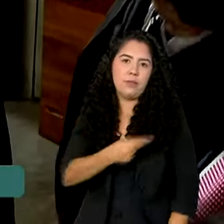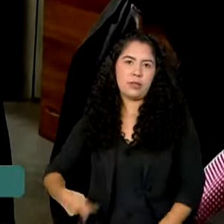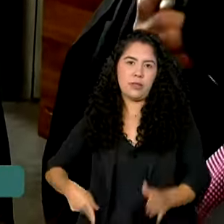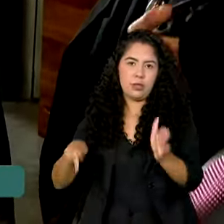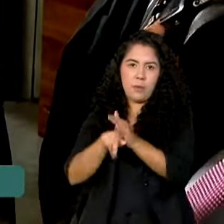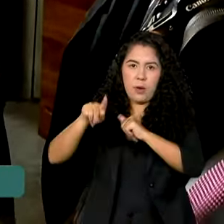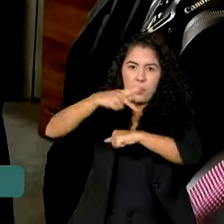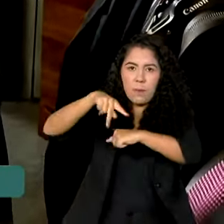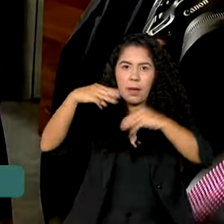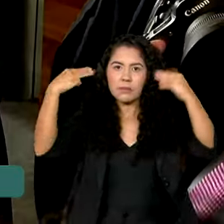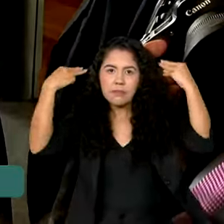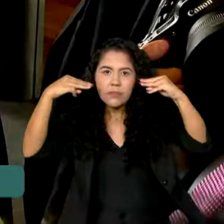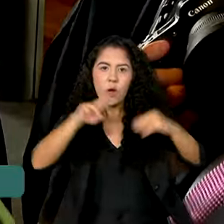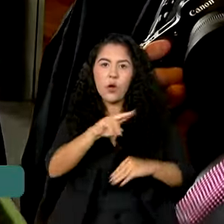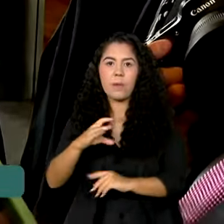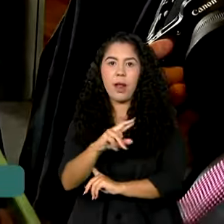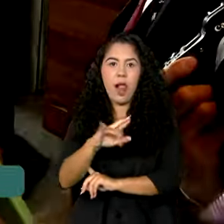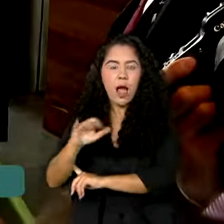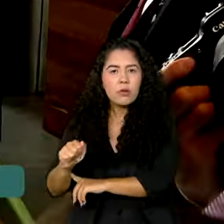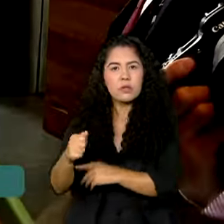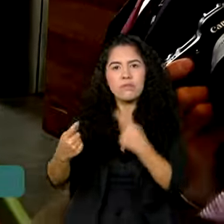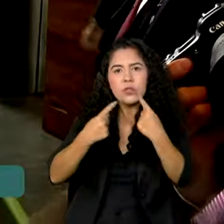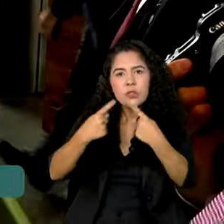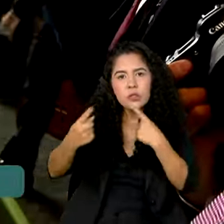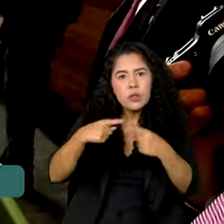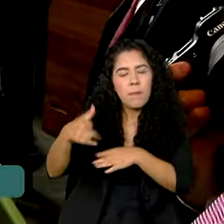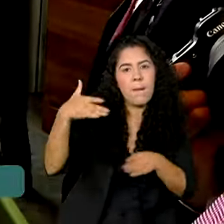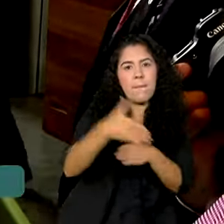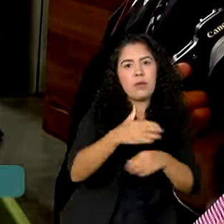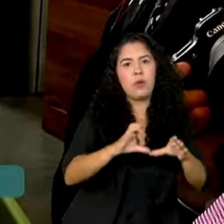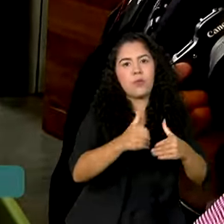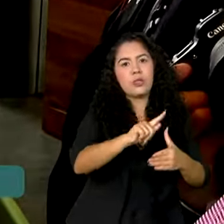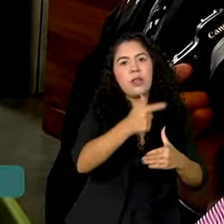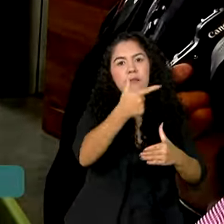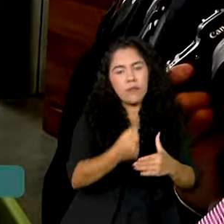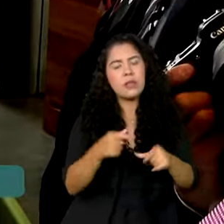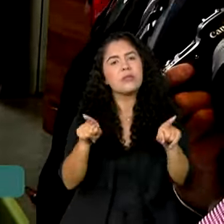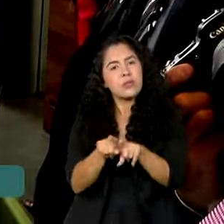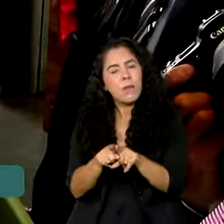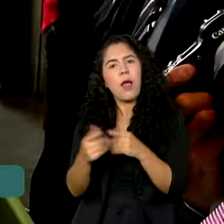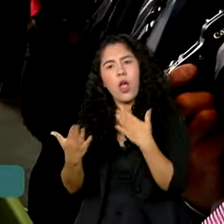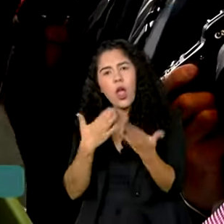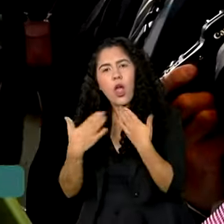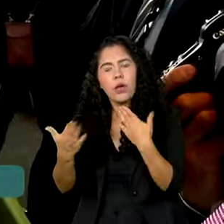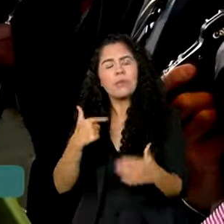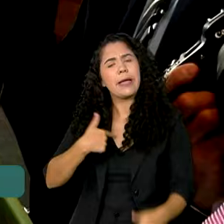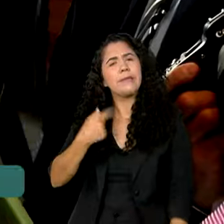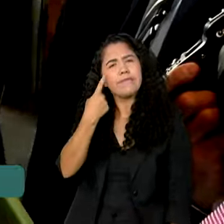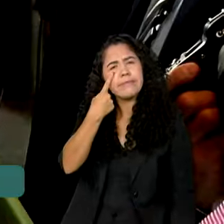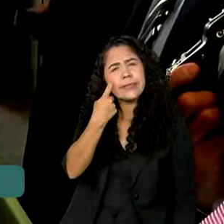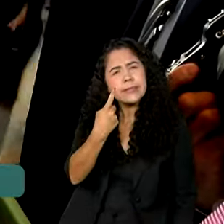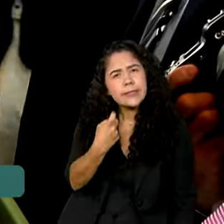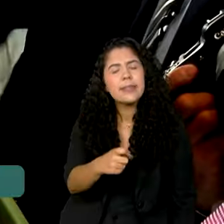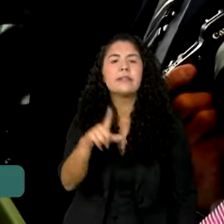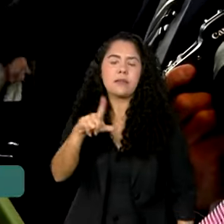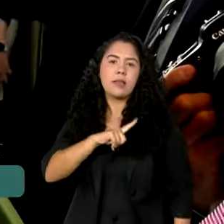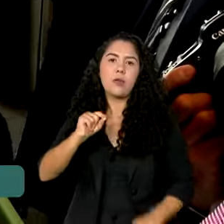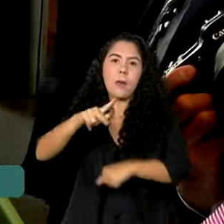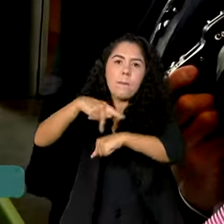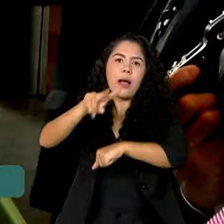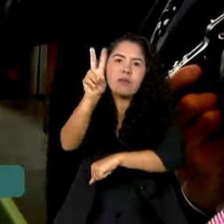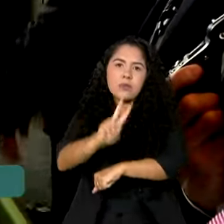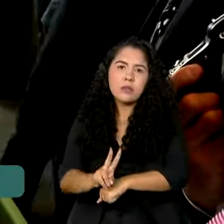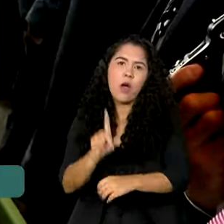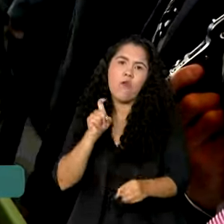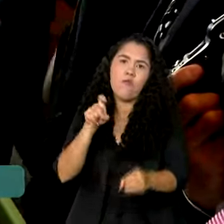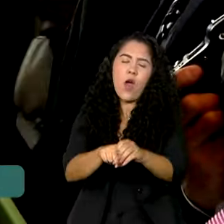era fora do Rio de Janeiro para participar do G20. No momento certo, a gente vai discutindo. Eu tenho muito interesse que a Venezuela volte à